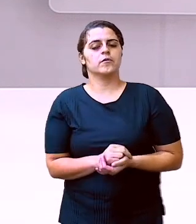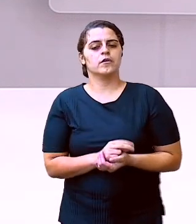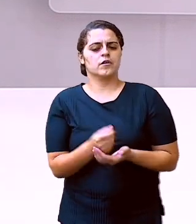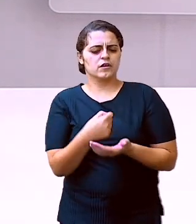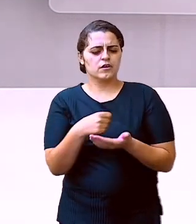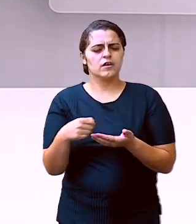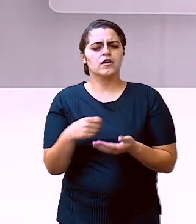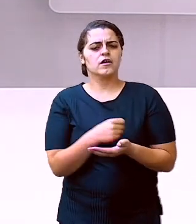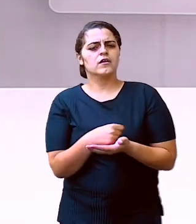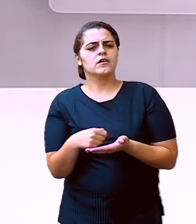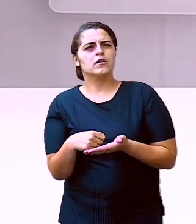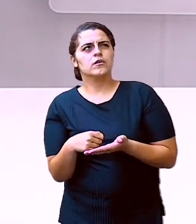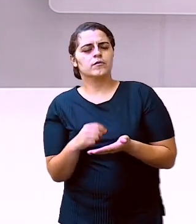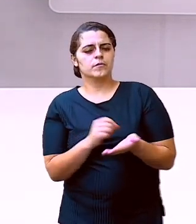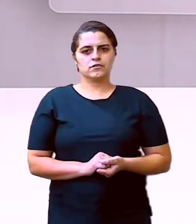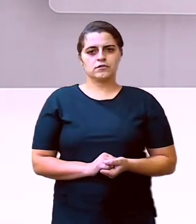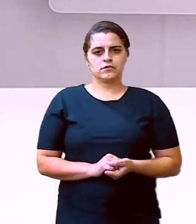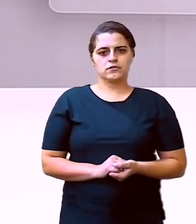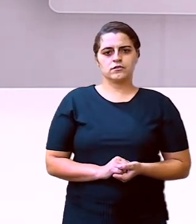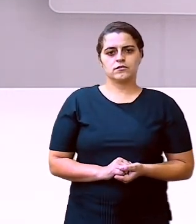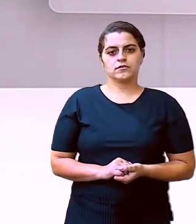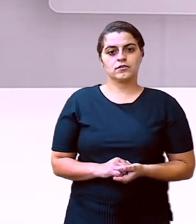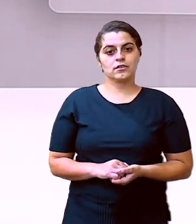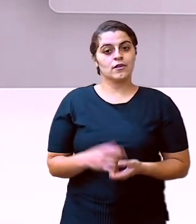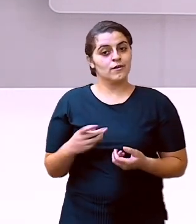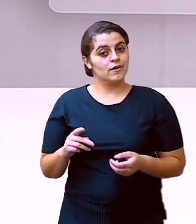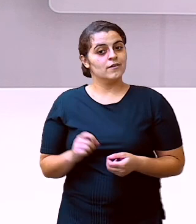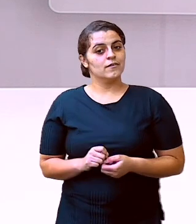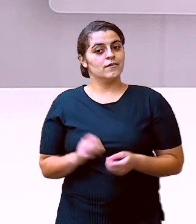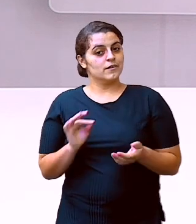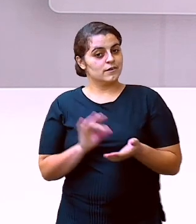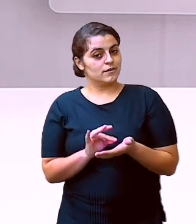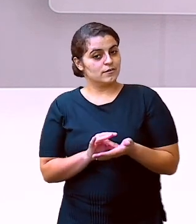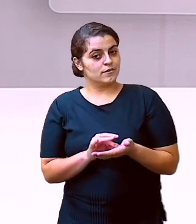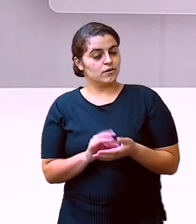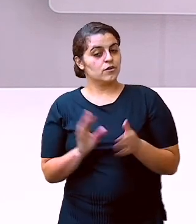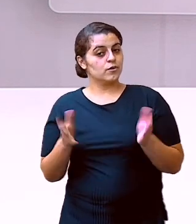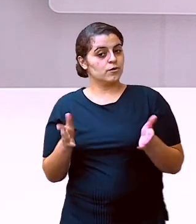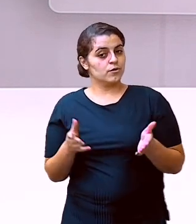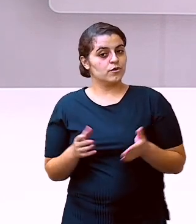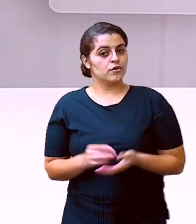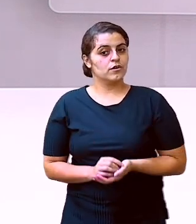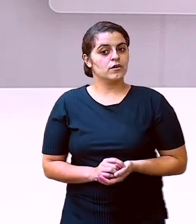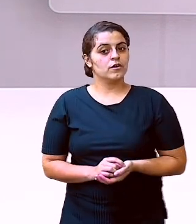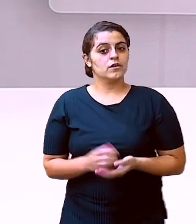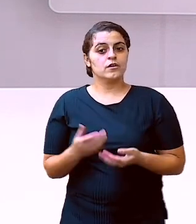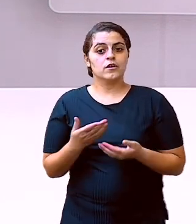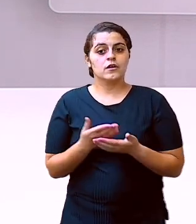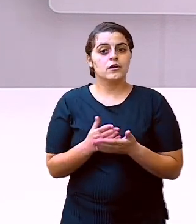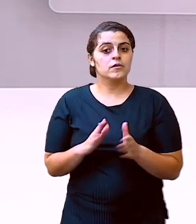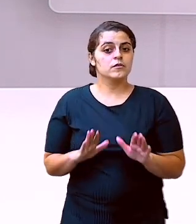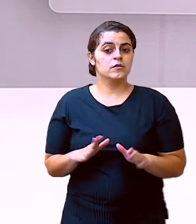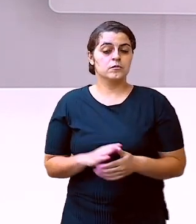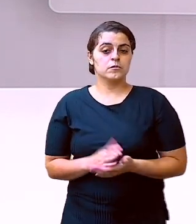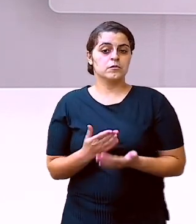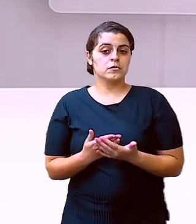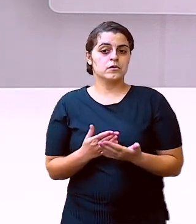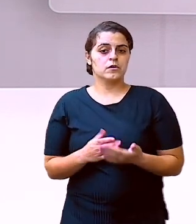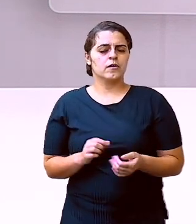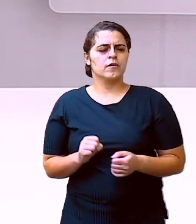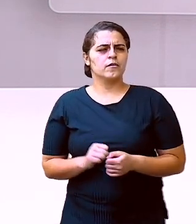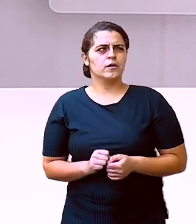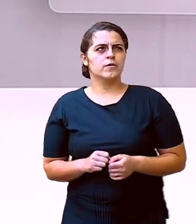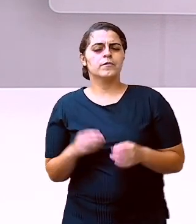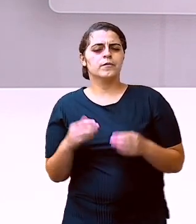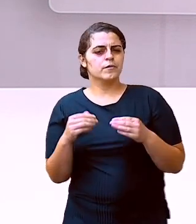escrevendo o bilhete. Não é isso mesmo? E hoje, nós ficamos por aqui. Faça o